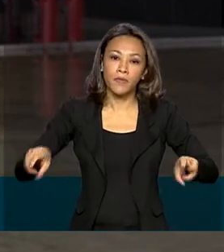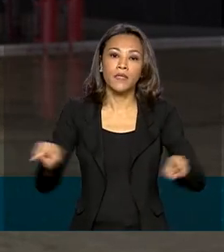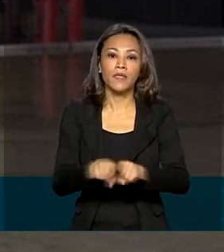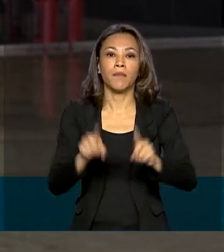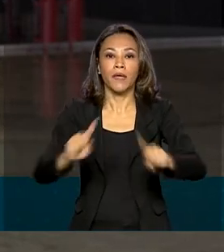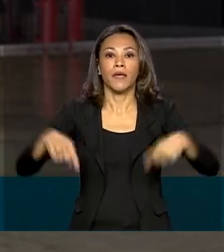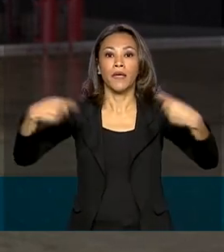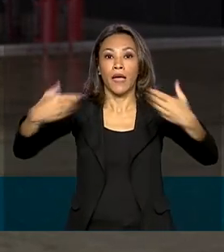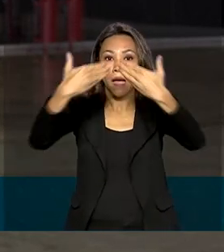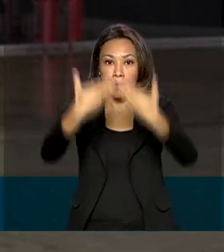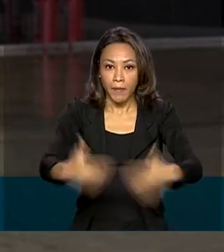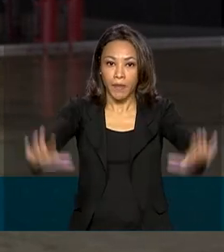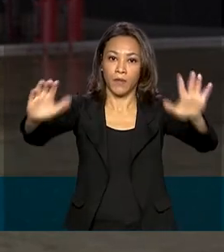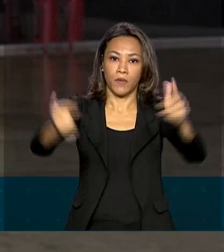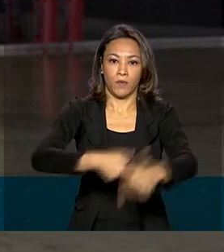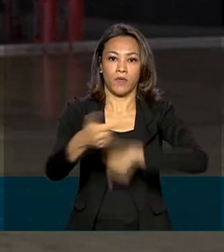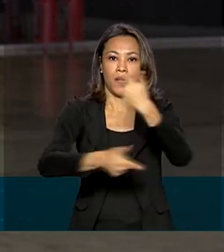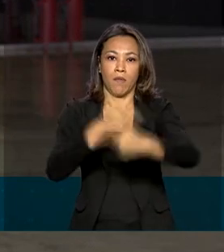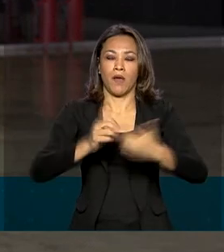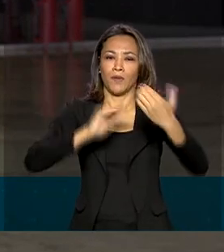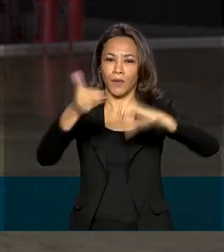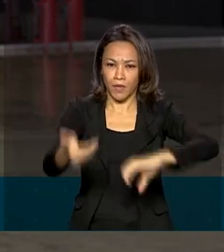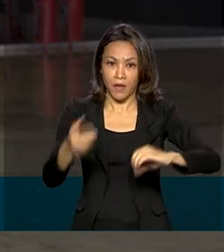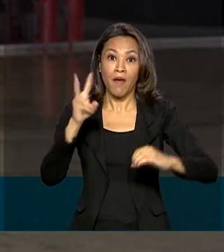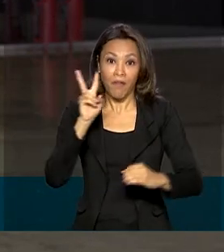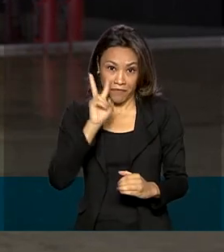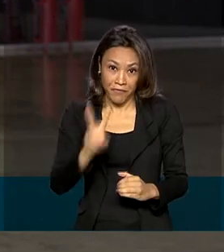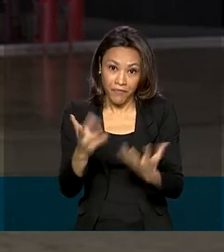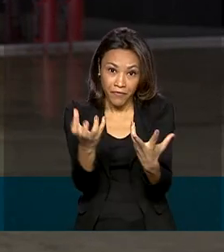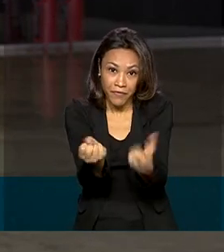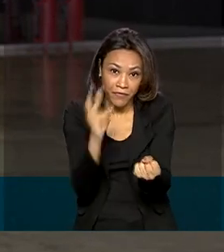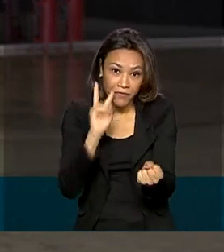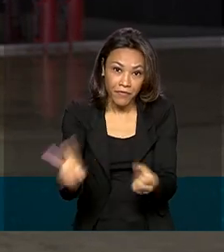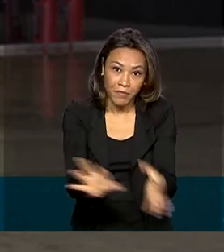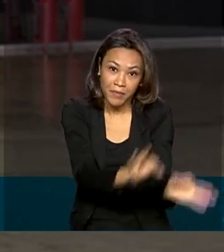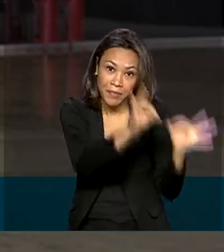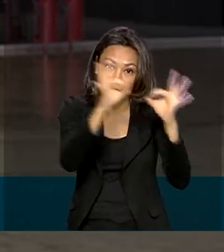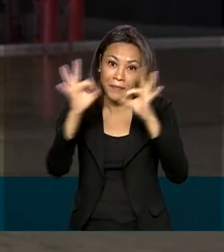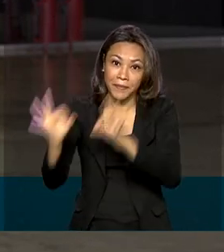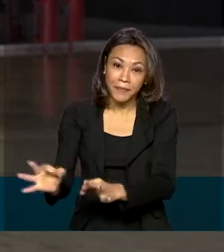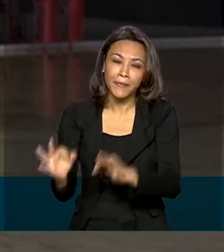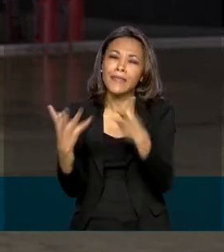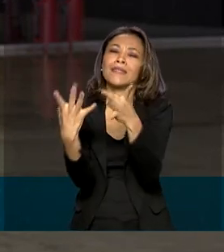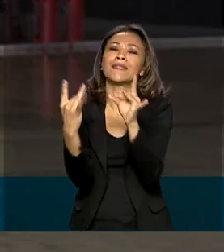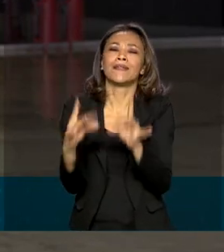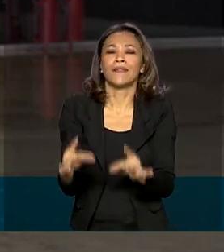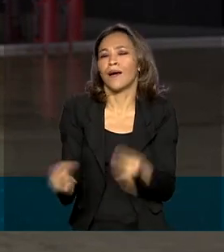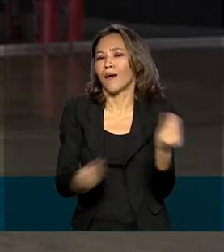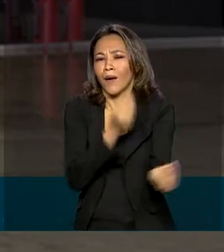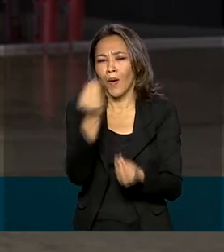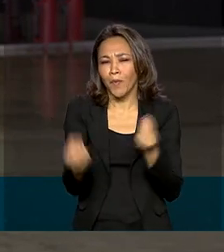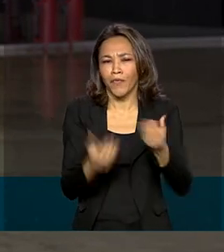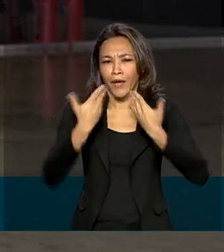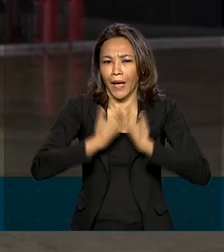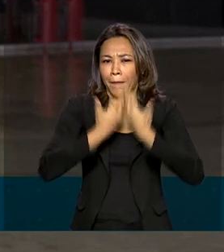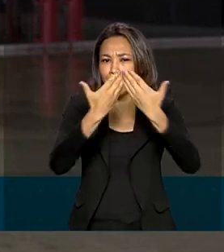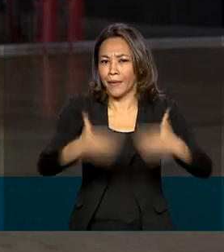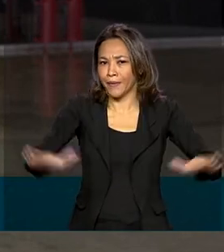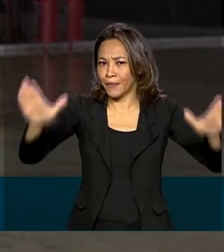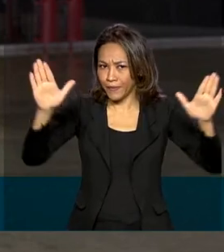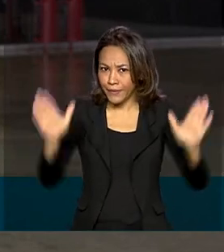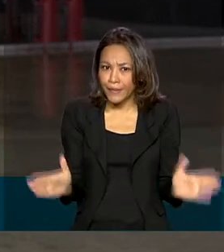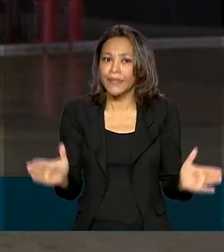dos trabalhos no Congresso. E nós vamos conferir agora, na reportagem da Luana Karen, mais detalhes de como foi a abertura dos